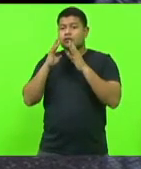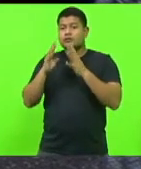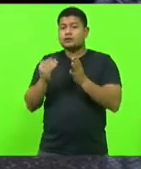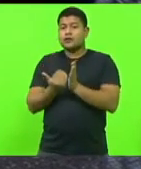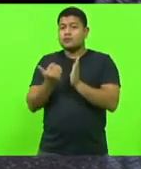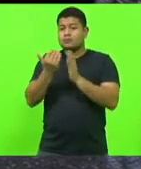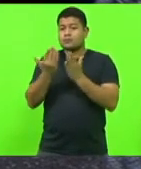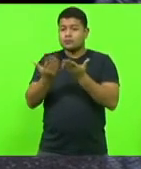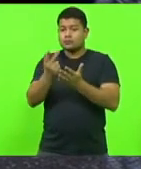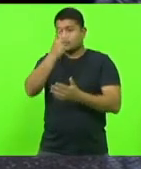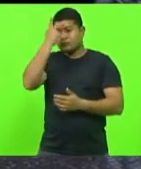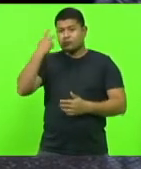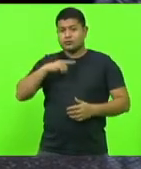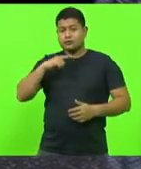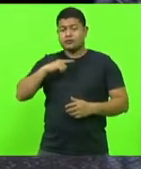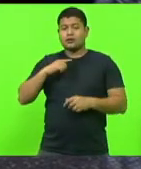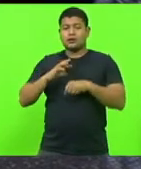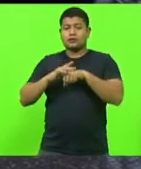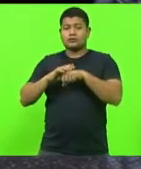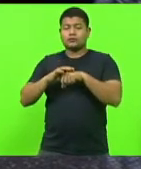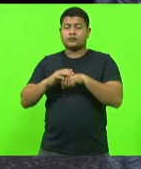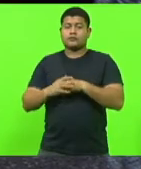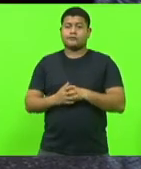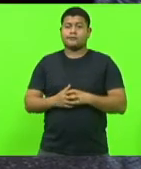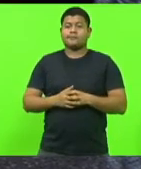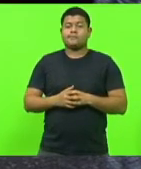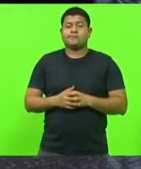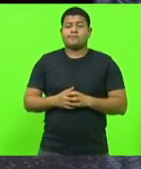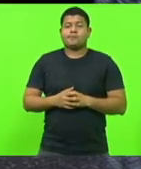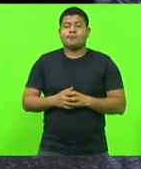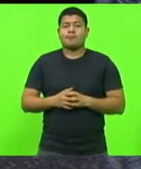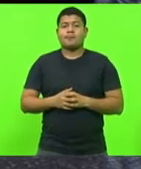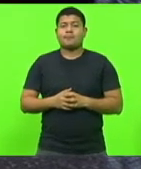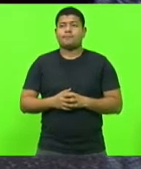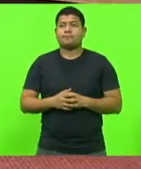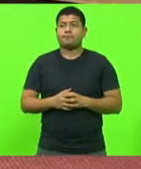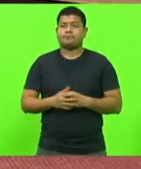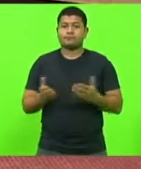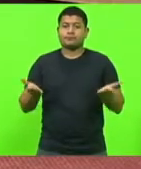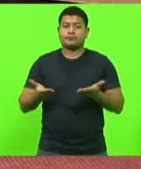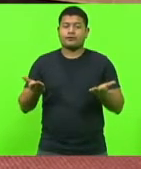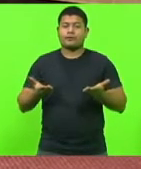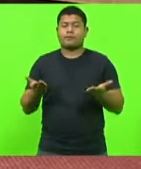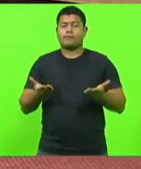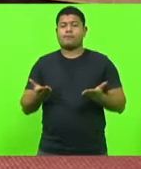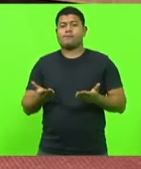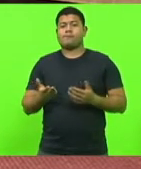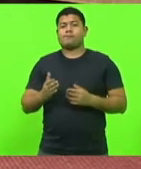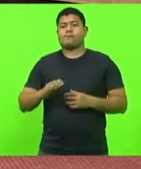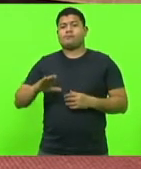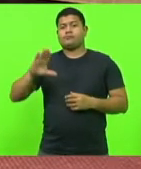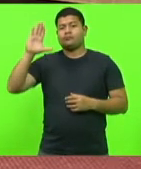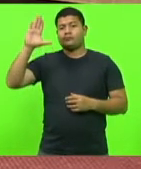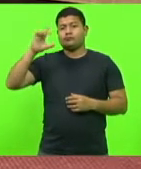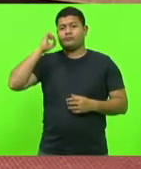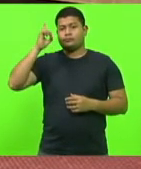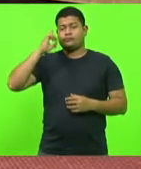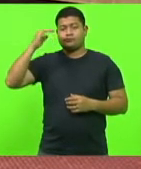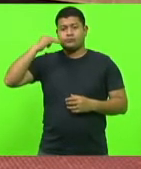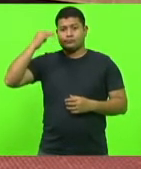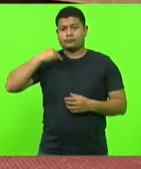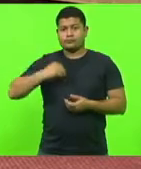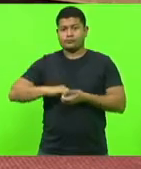por isso eu peço e encaminho a pela derrubada do veto, senhor presidente. Encaminhamento de voto com a palavra o deputado Márcio Machado. Obrigado, presidente,